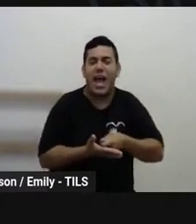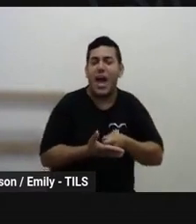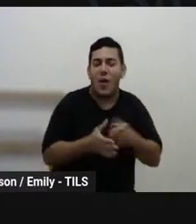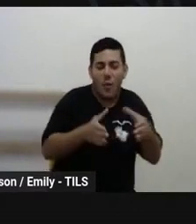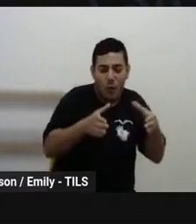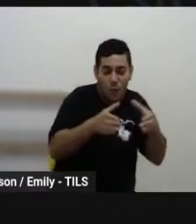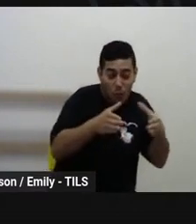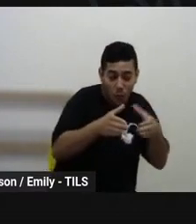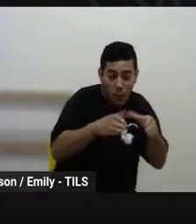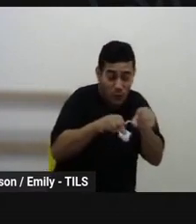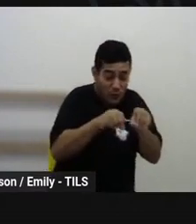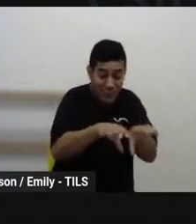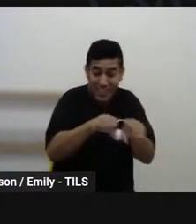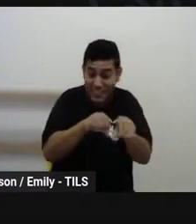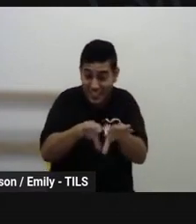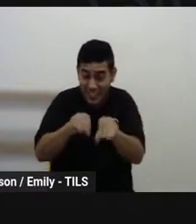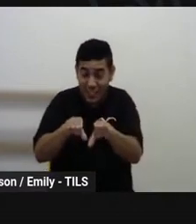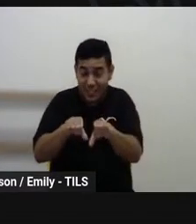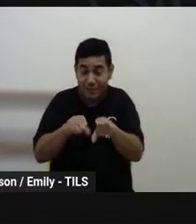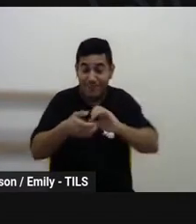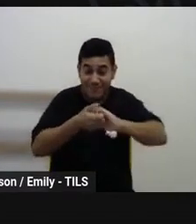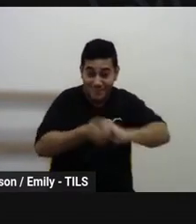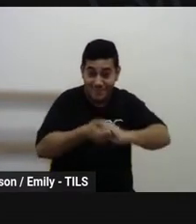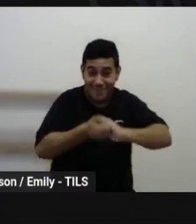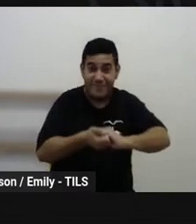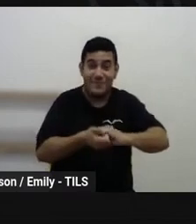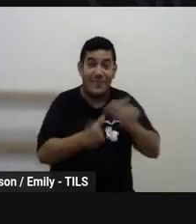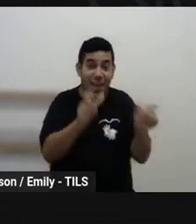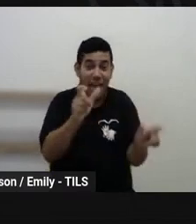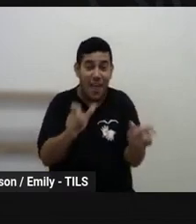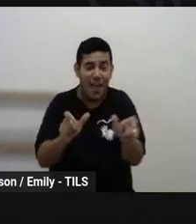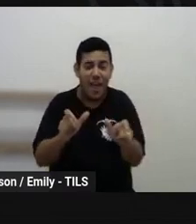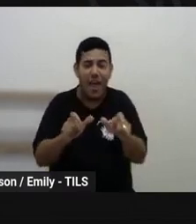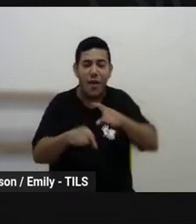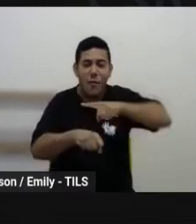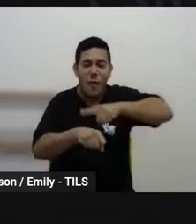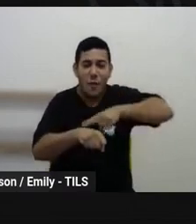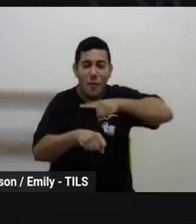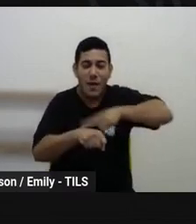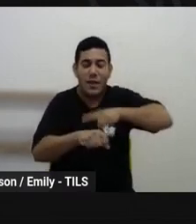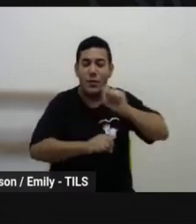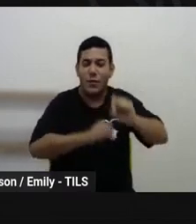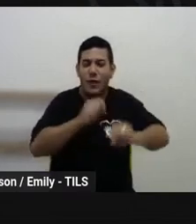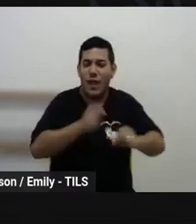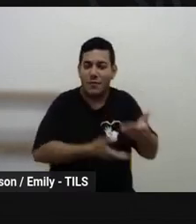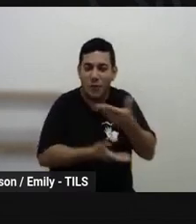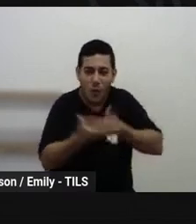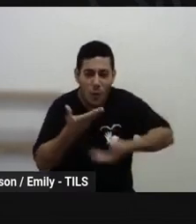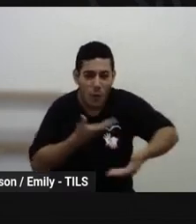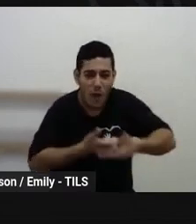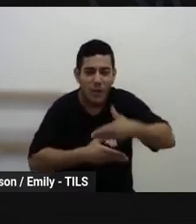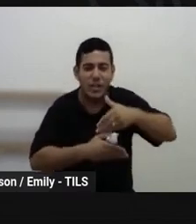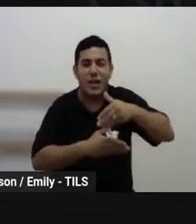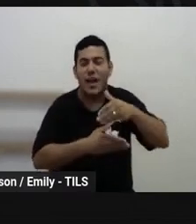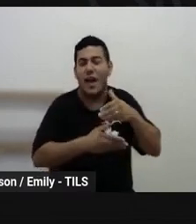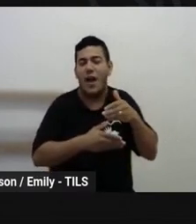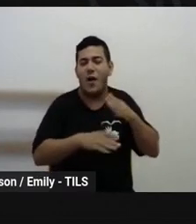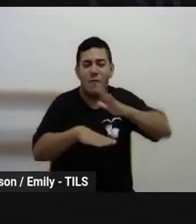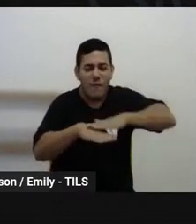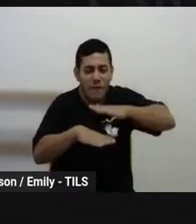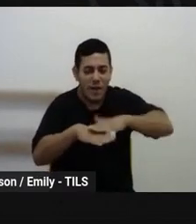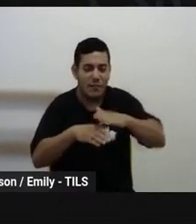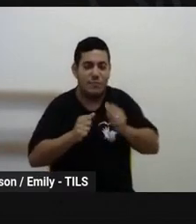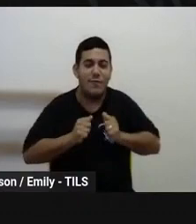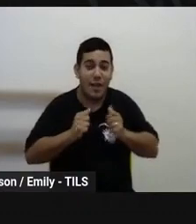Ensino saúda todos e todas. Este é um momento onde iremos compartilhar algumas ações realizadas